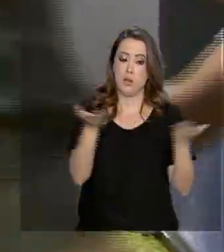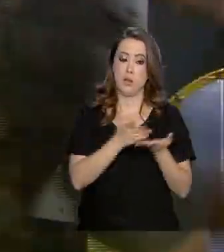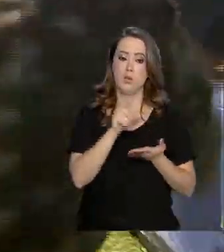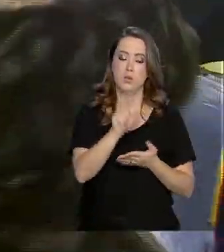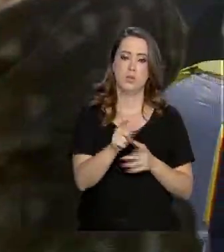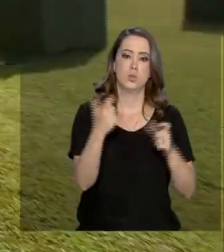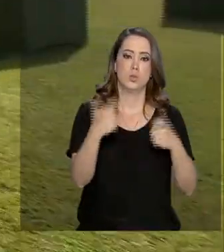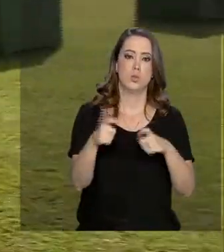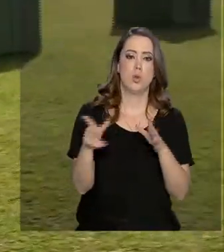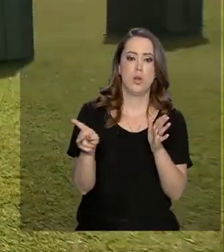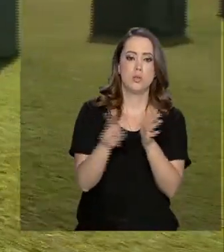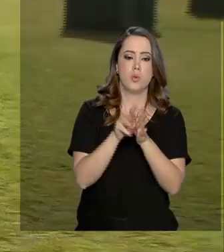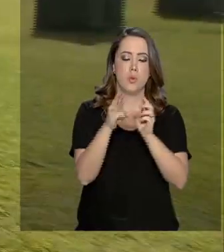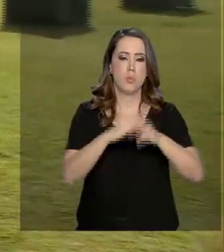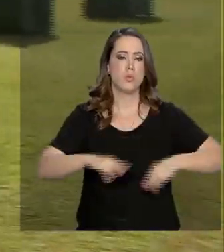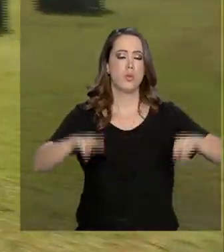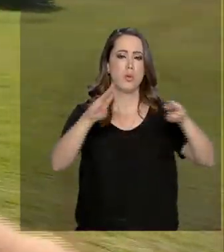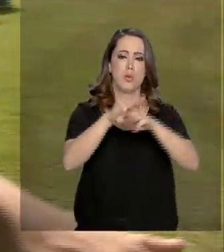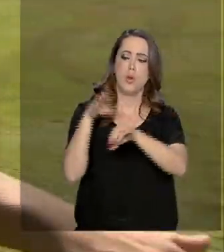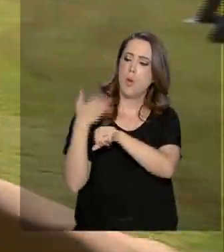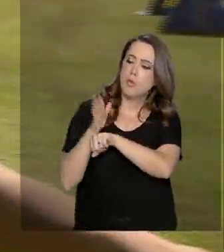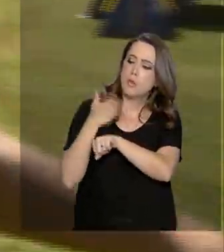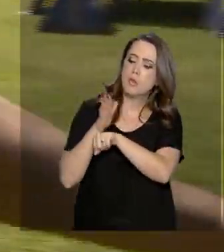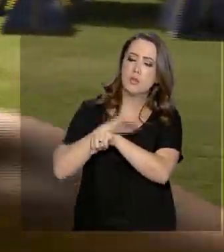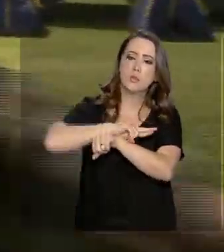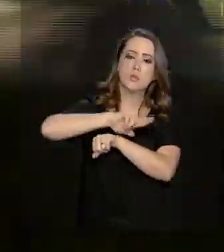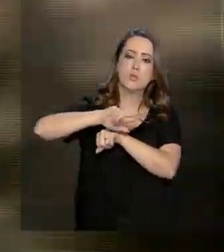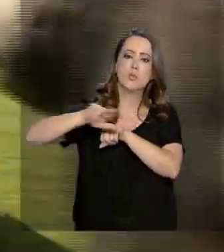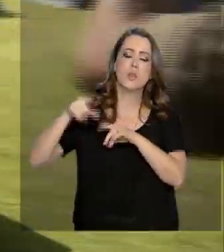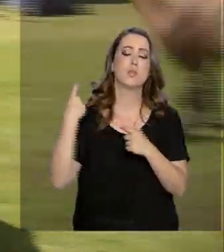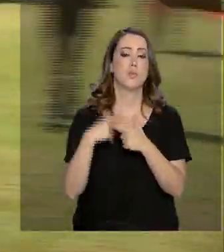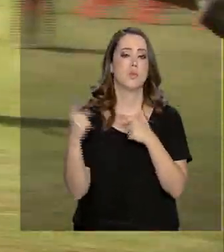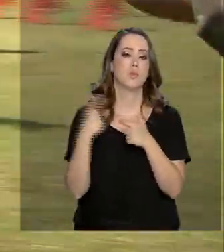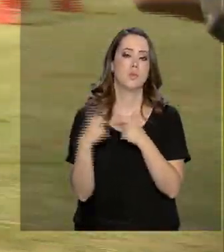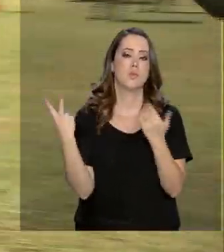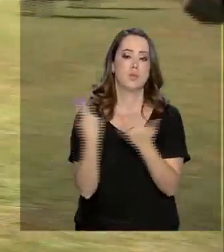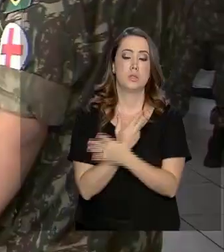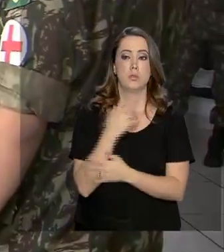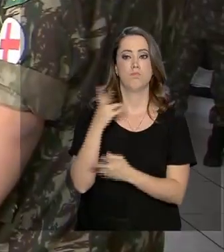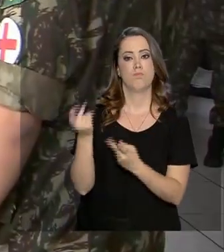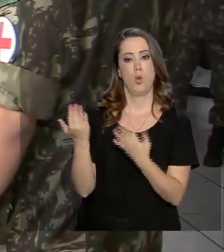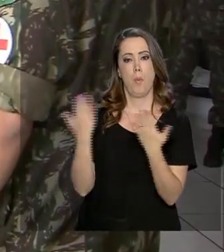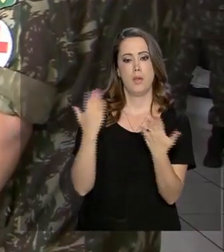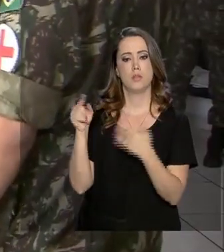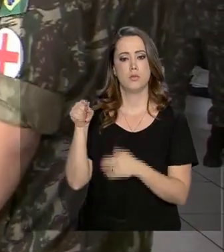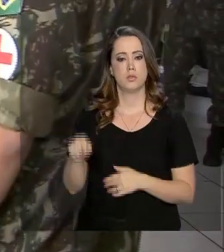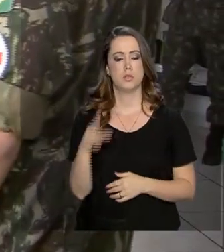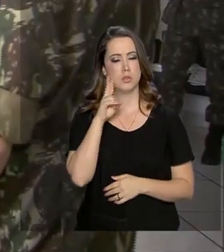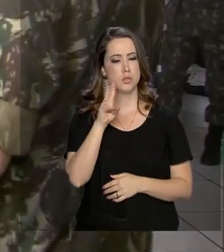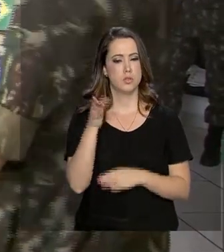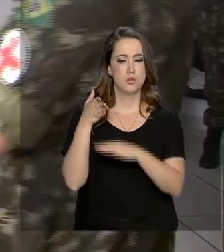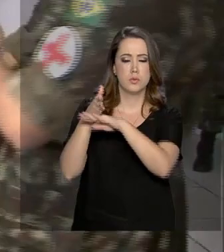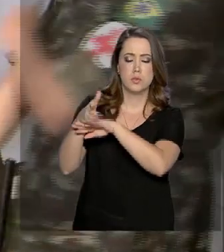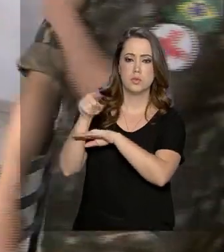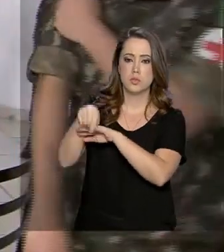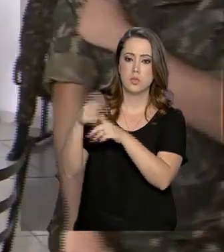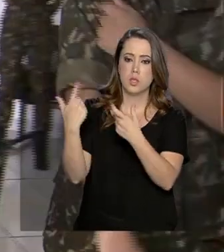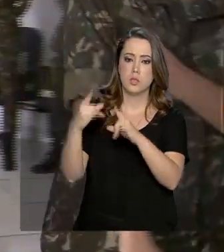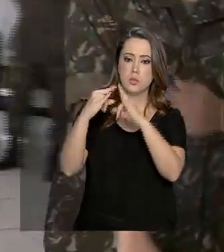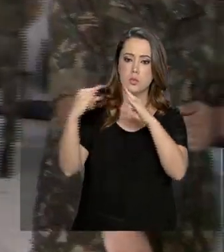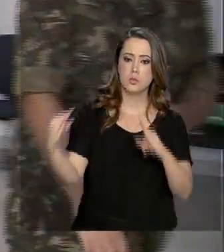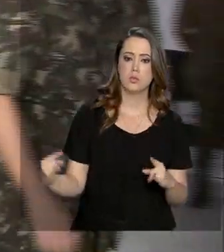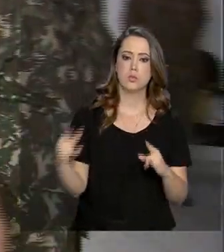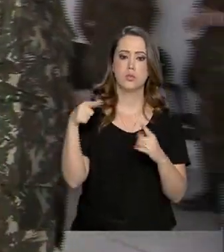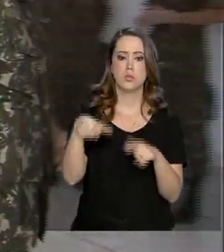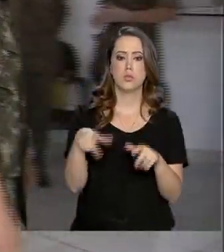inclusive de agências da ONU, nós simulamos as diversas situações como essa que nós estamos vendo. Aqui nós estamos vendo a chegada nos abrigos,